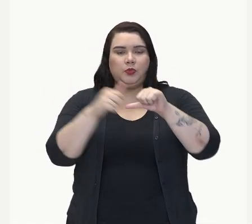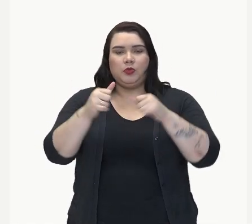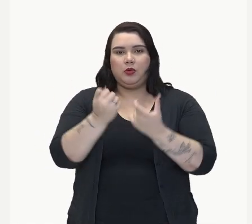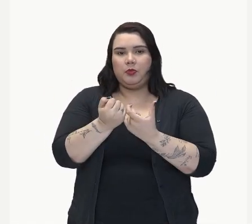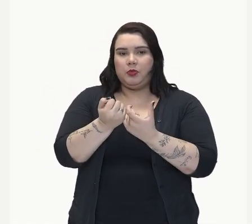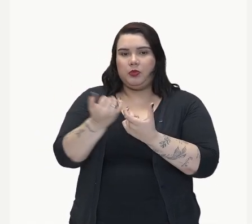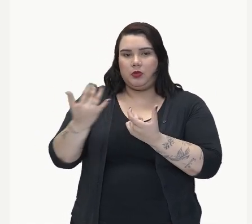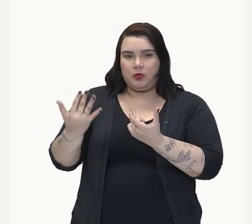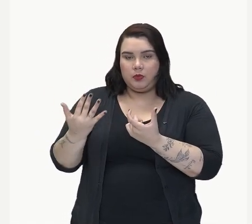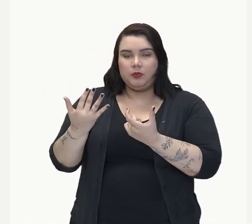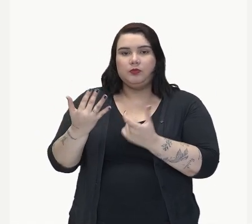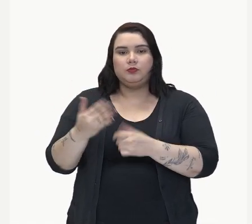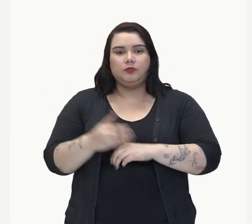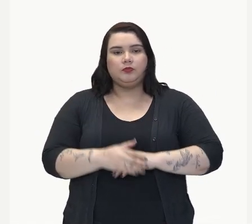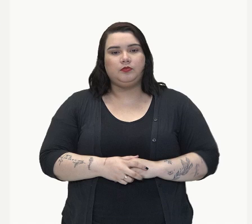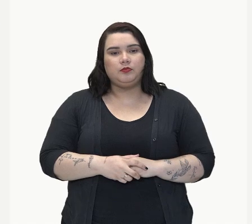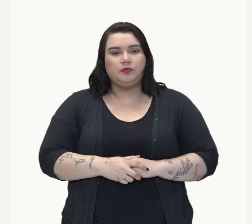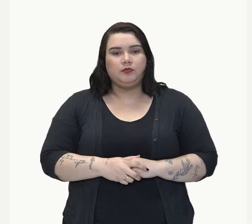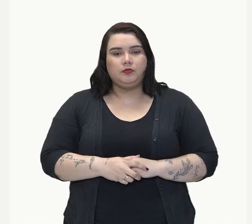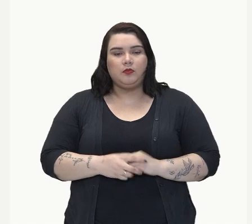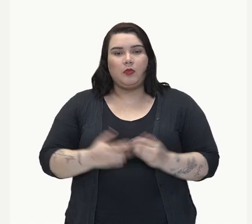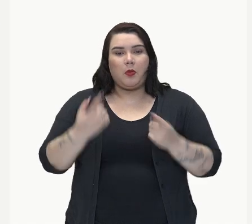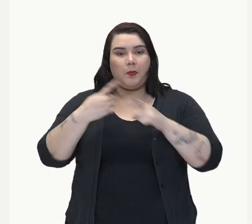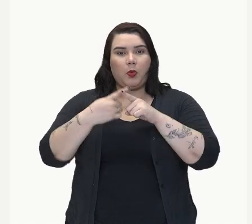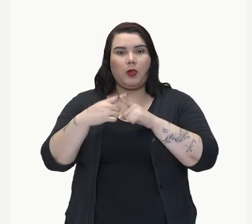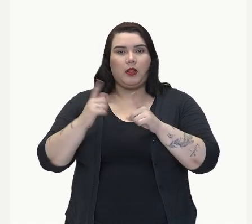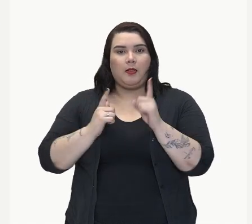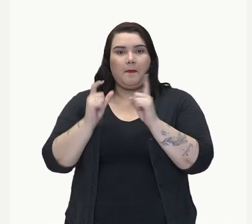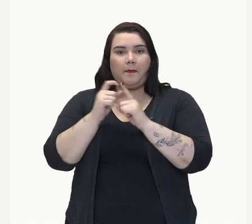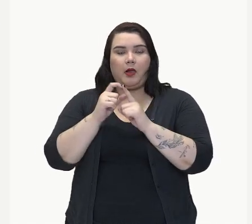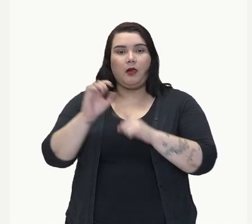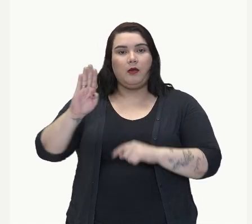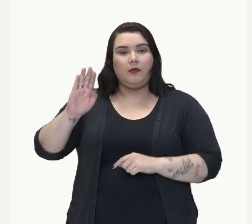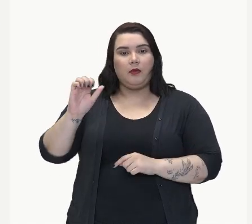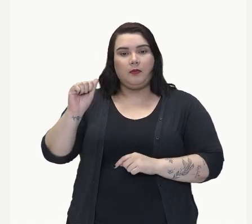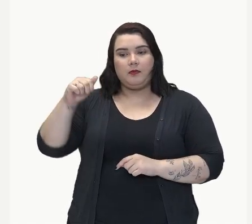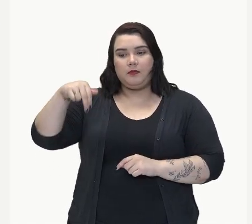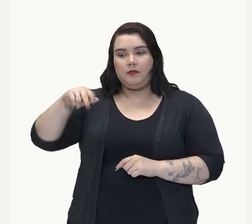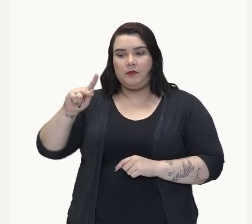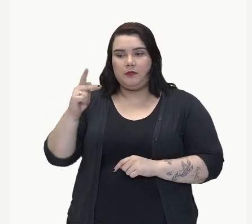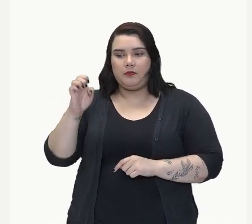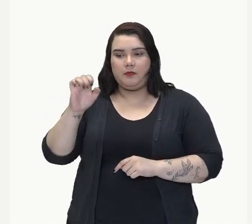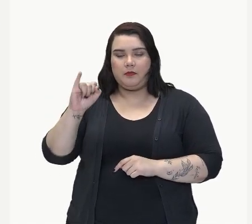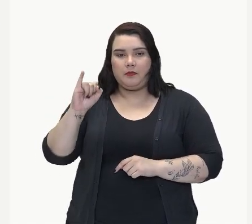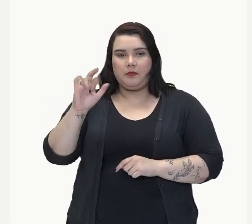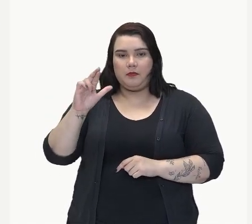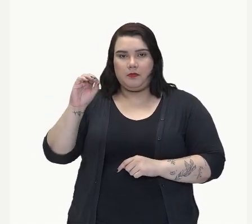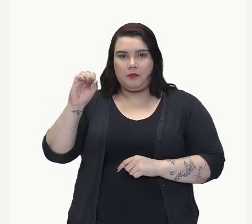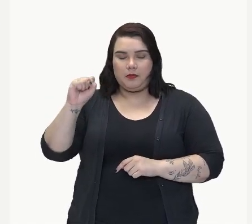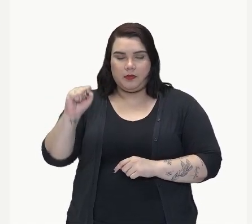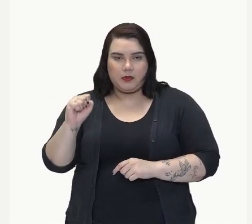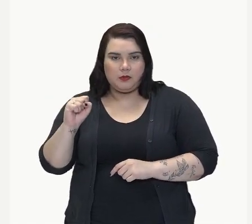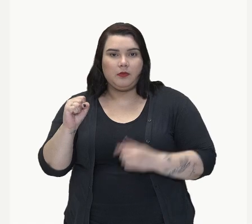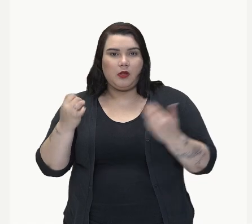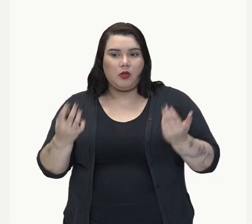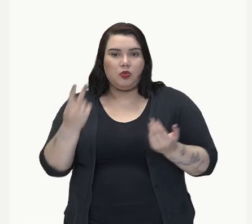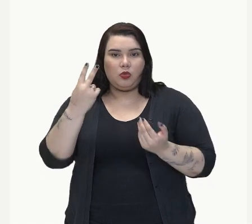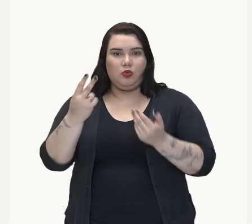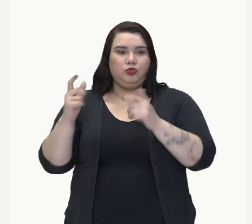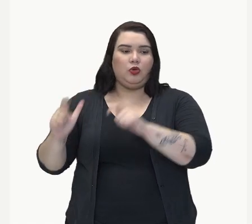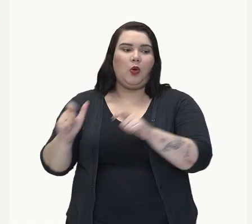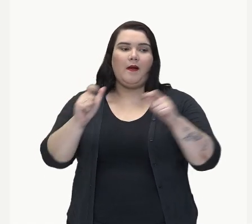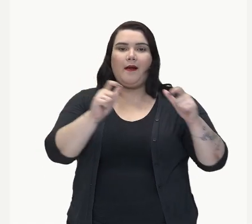Vai a cozinha e os banheiros. Banheiros, meu sujeito, tem dois núcleos aqui, que é cozinha e